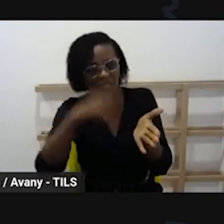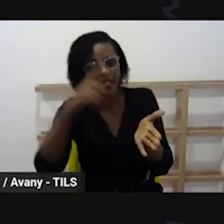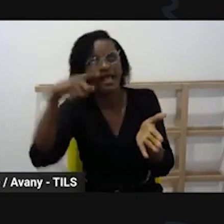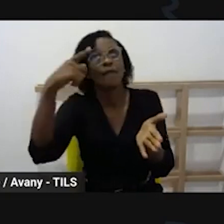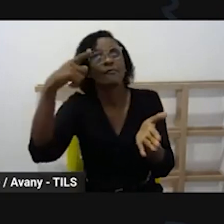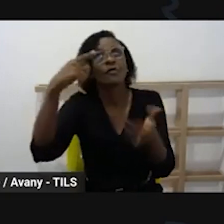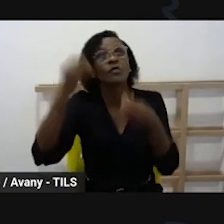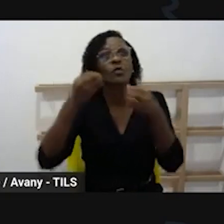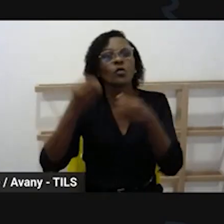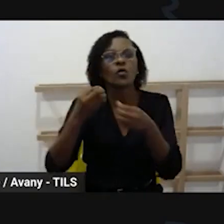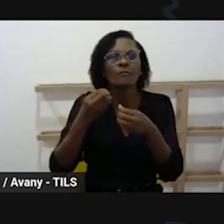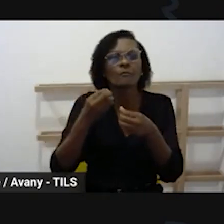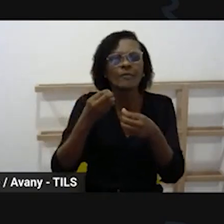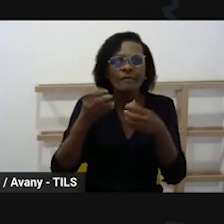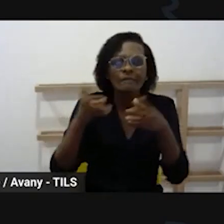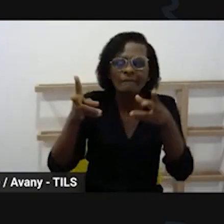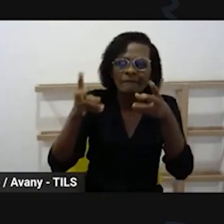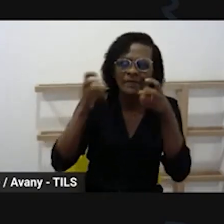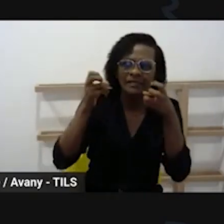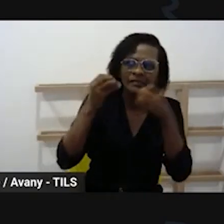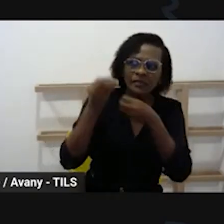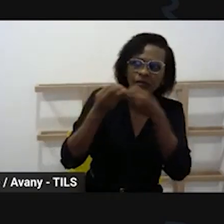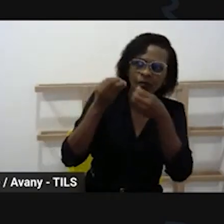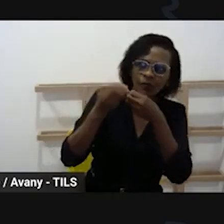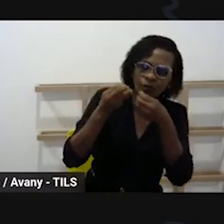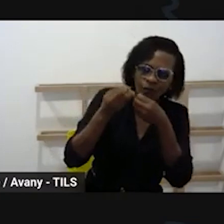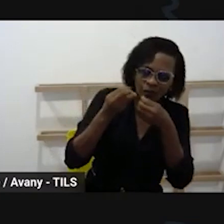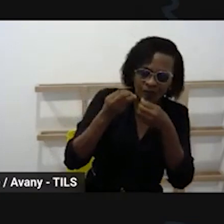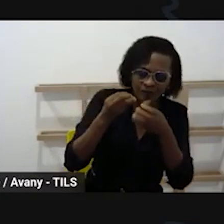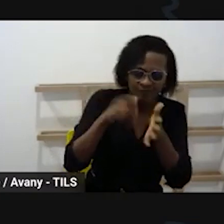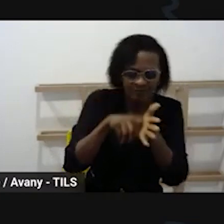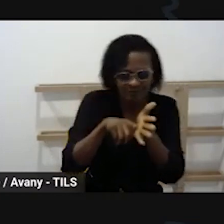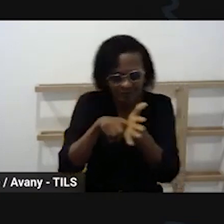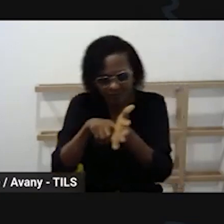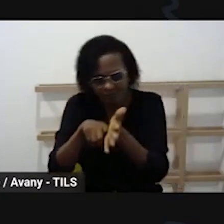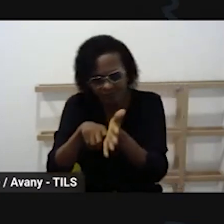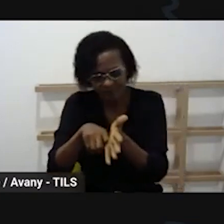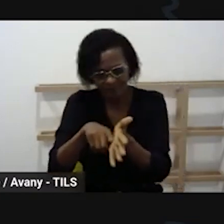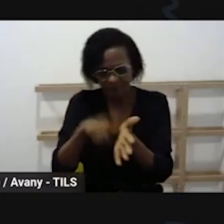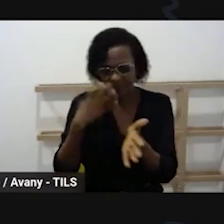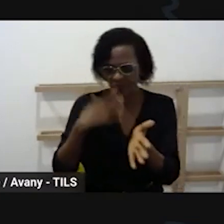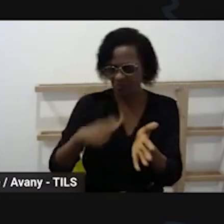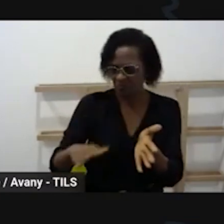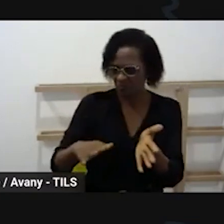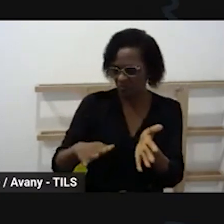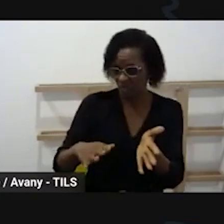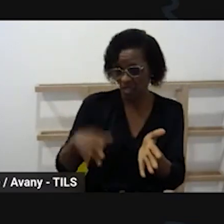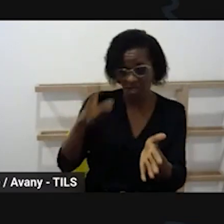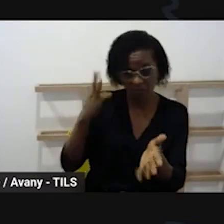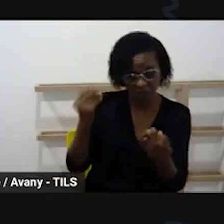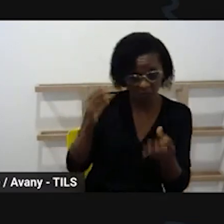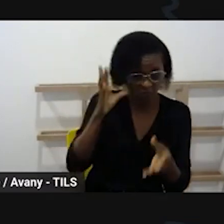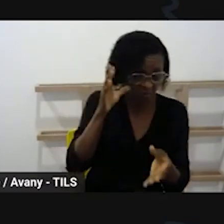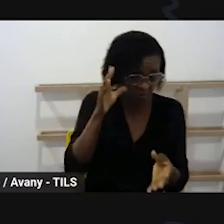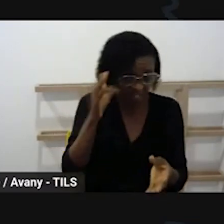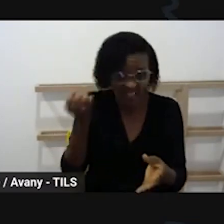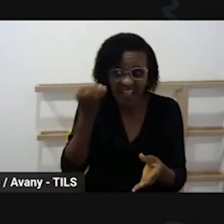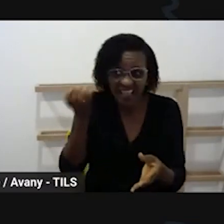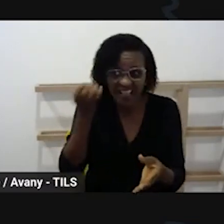para perceber essa curiosidade essa investigação que a criança ela é muito curiosa então ela quer saber